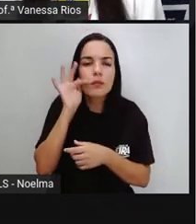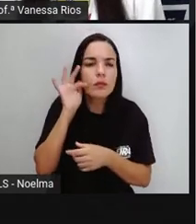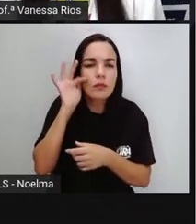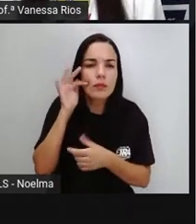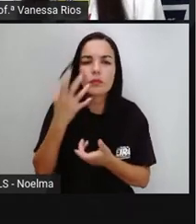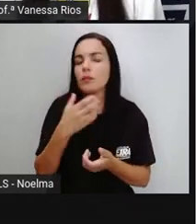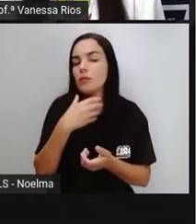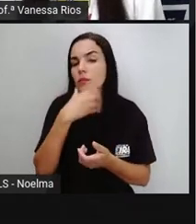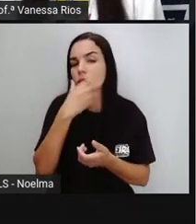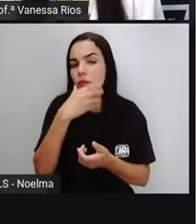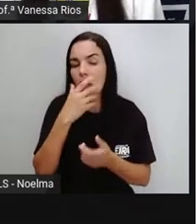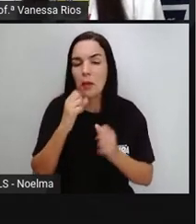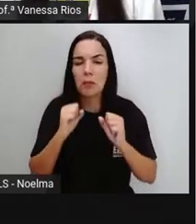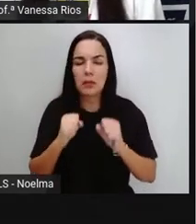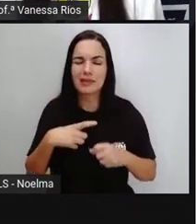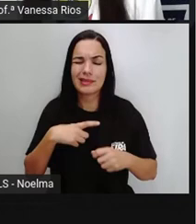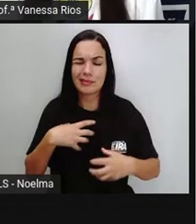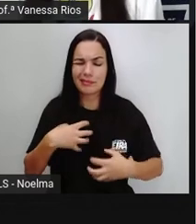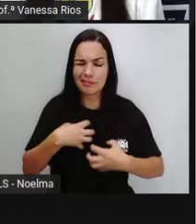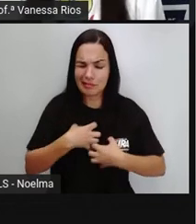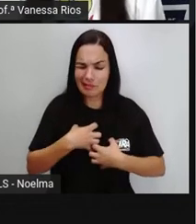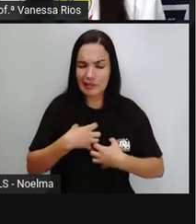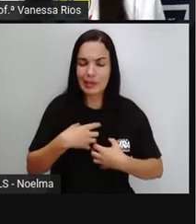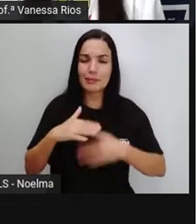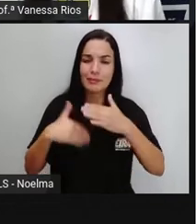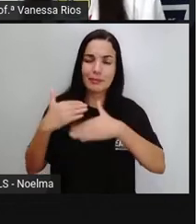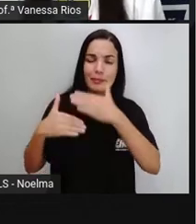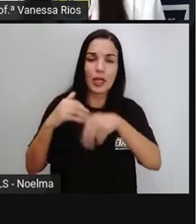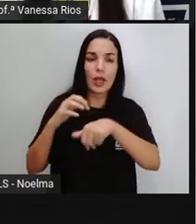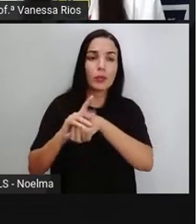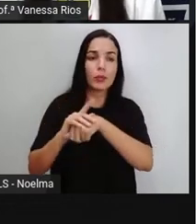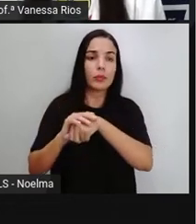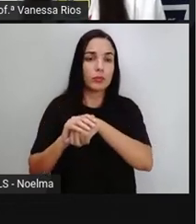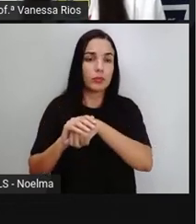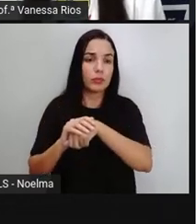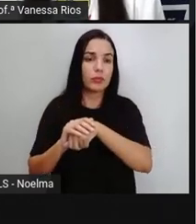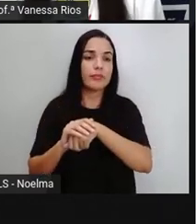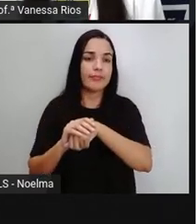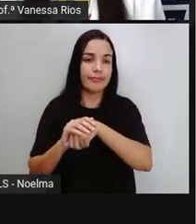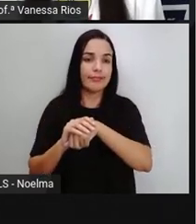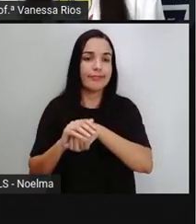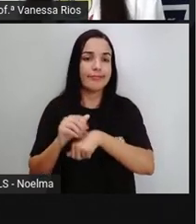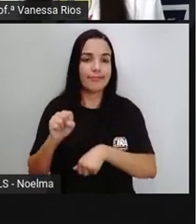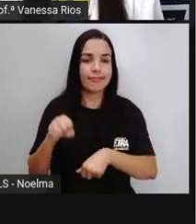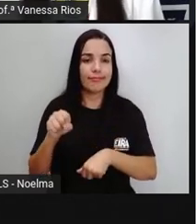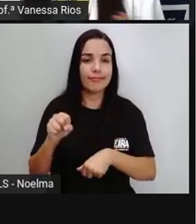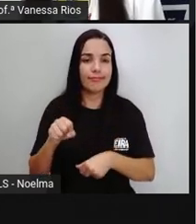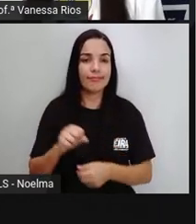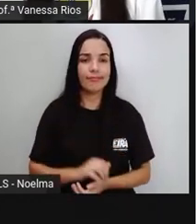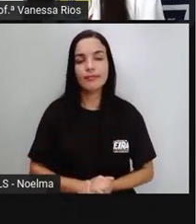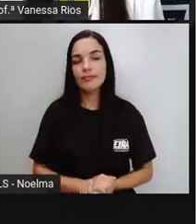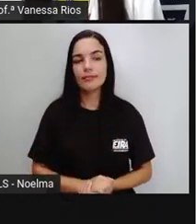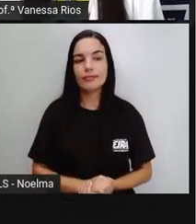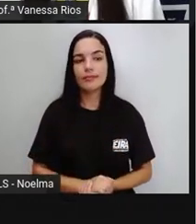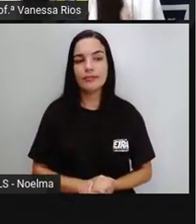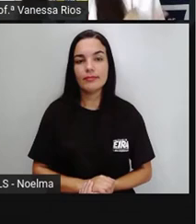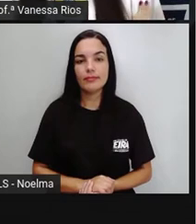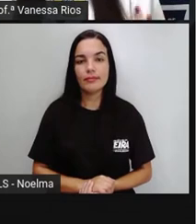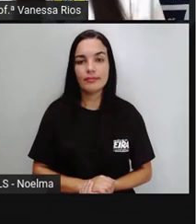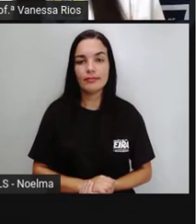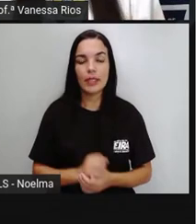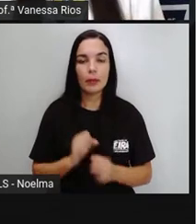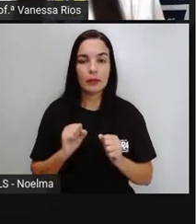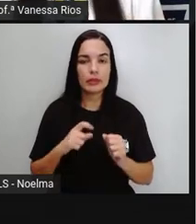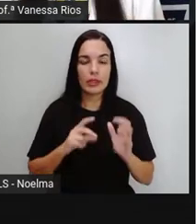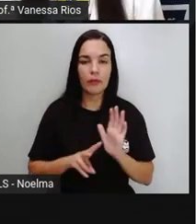sentir mal e ter a desenvolver doenças relacionadas aí a esses micro-organismos, ao vírus,